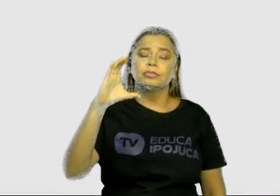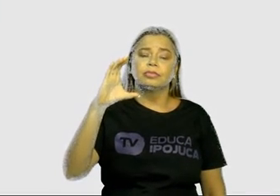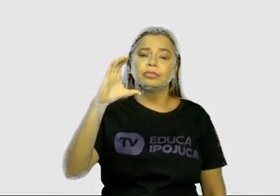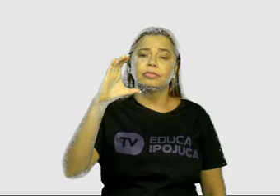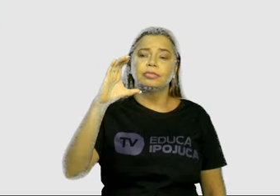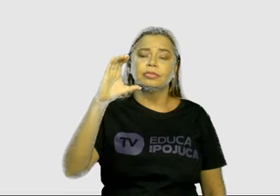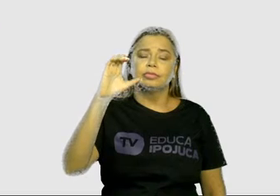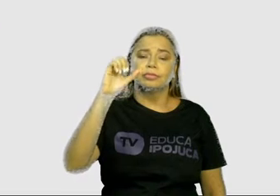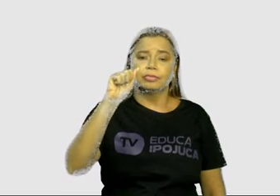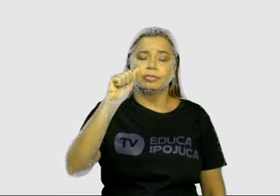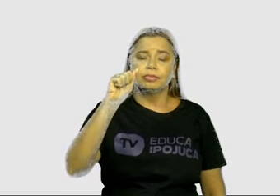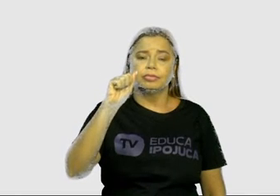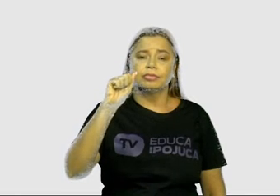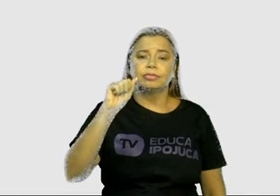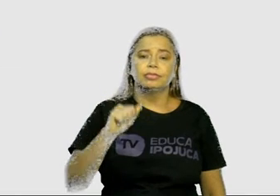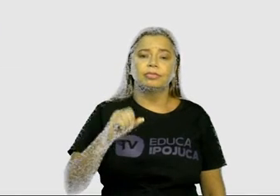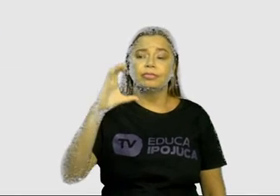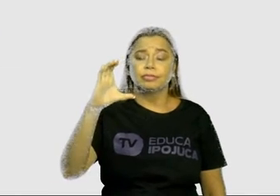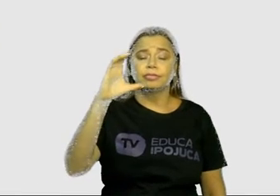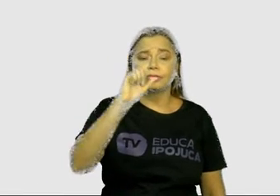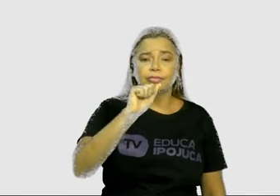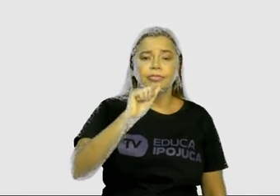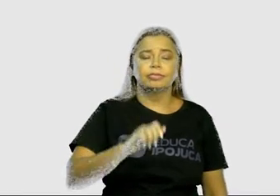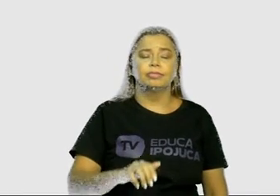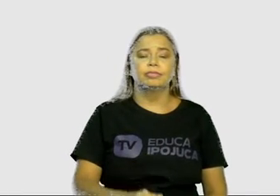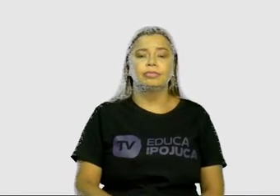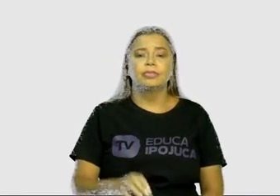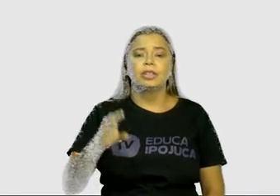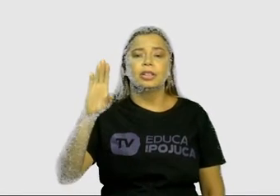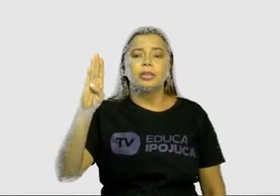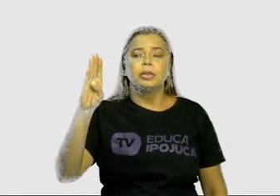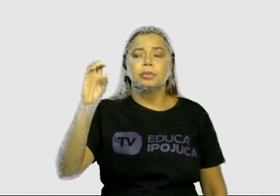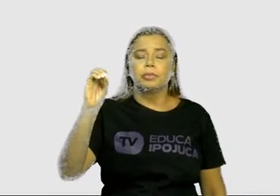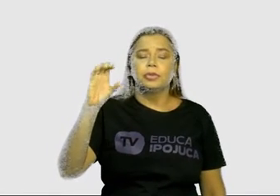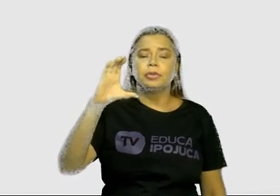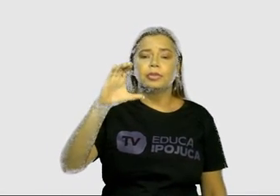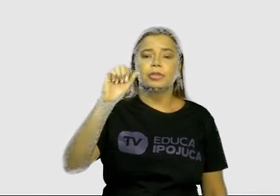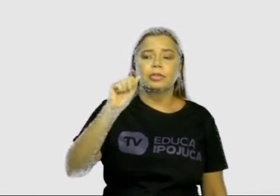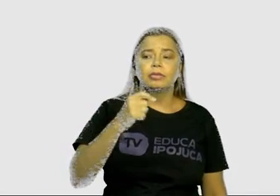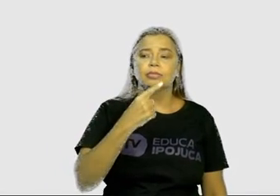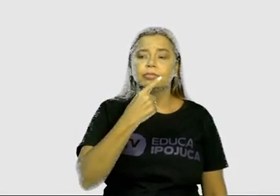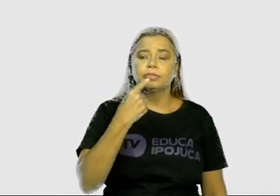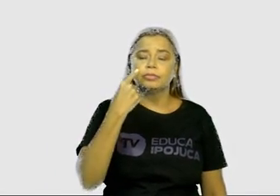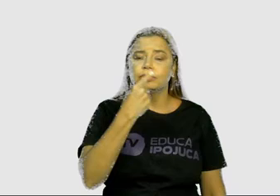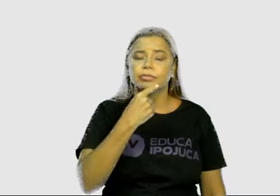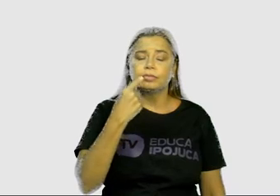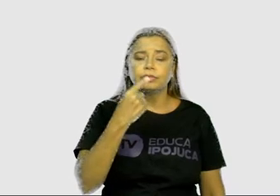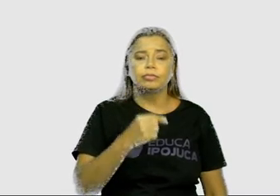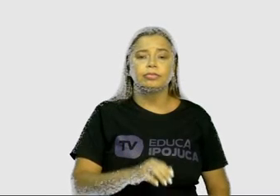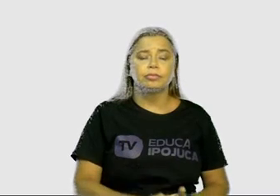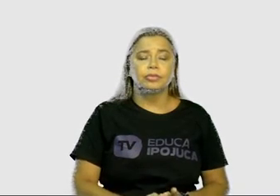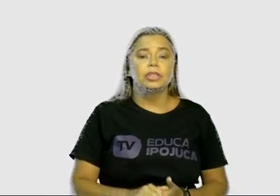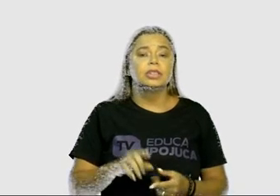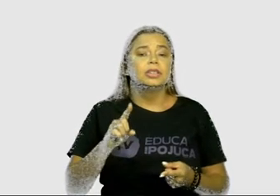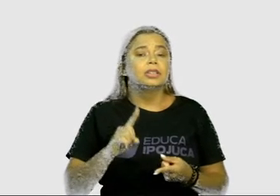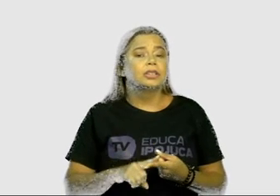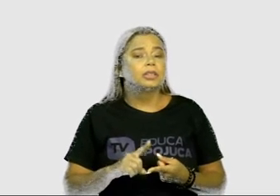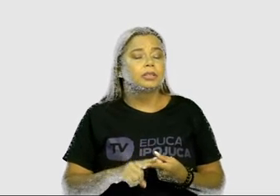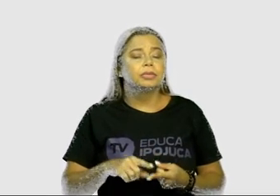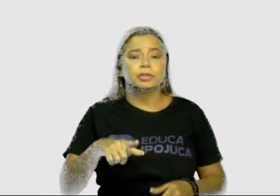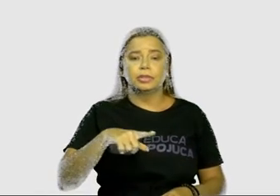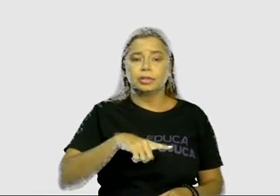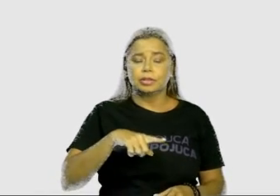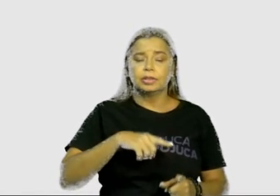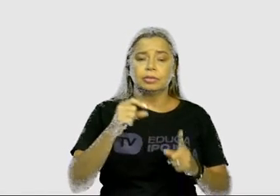C, A, K, B, K. E logo, também temos a